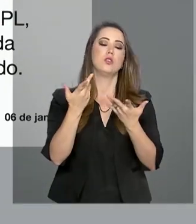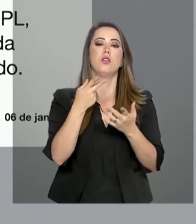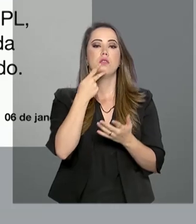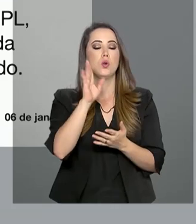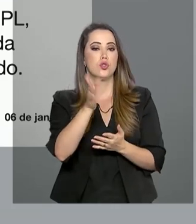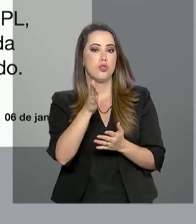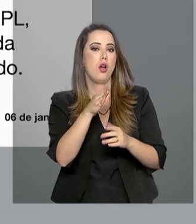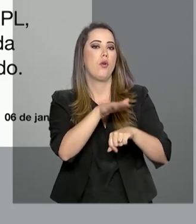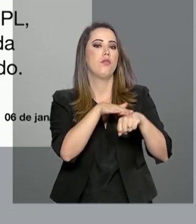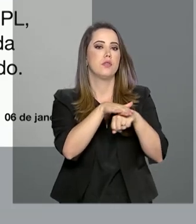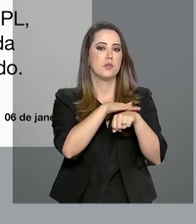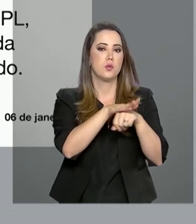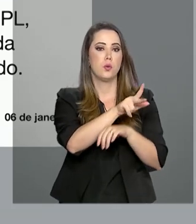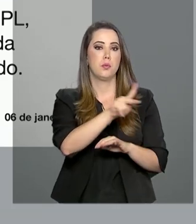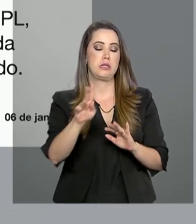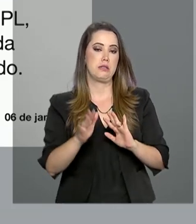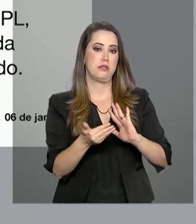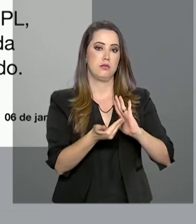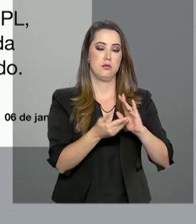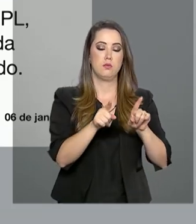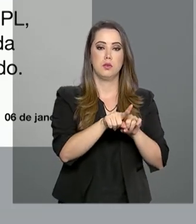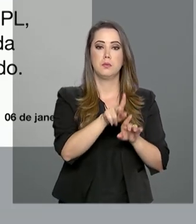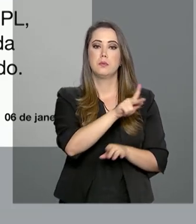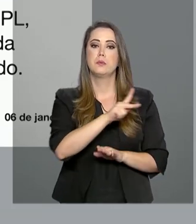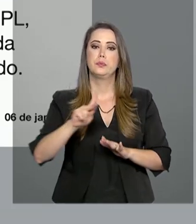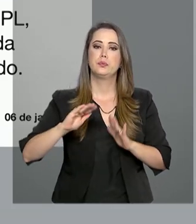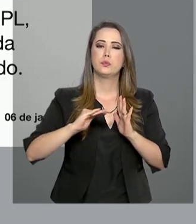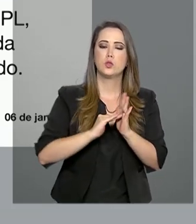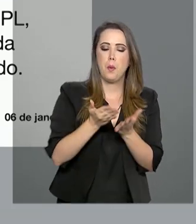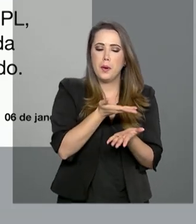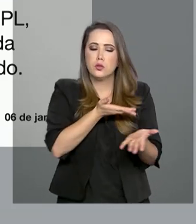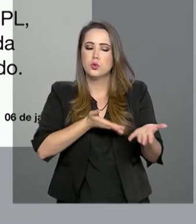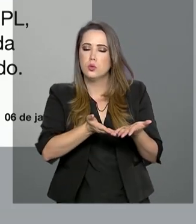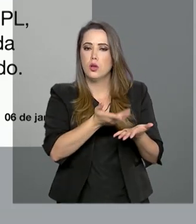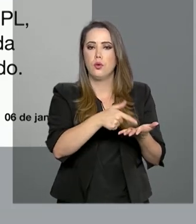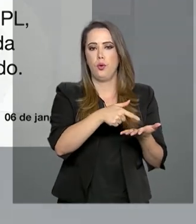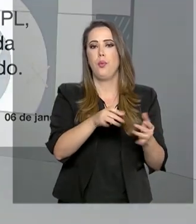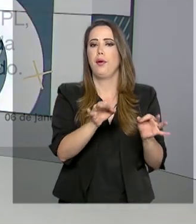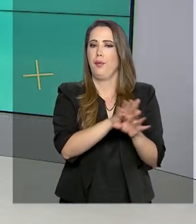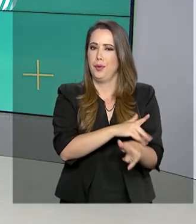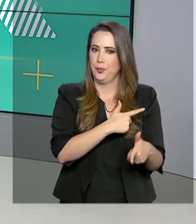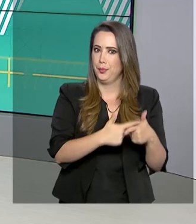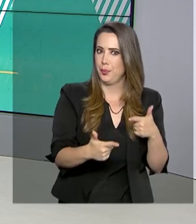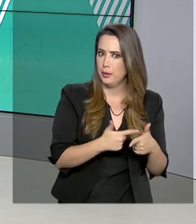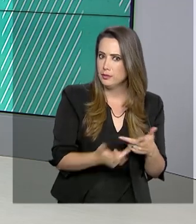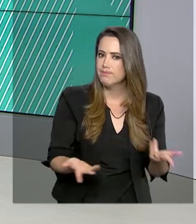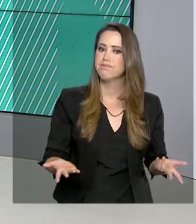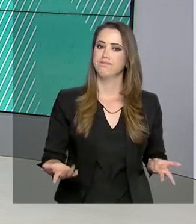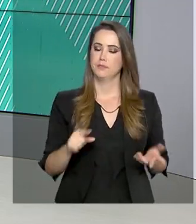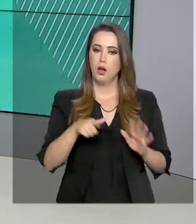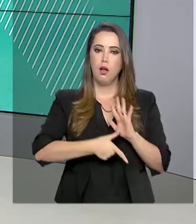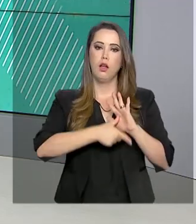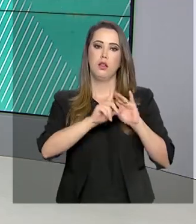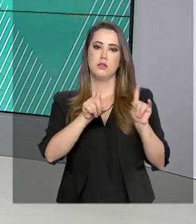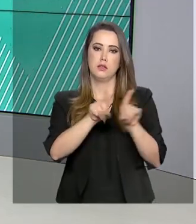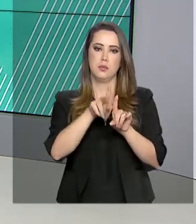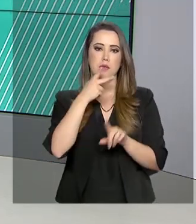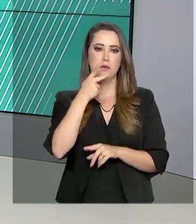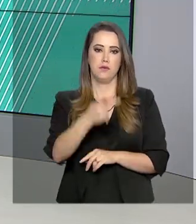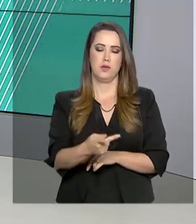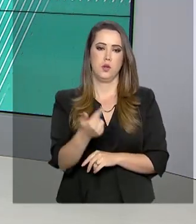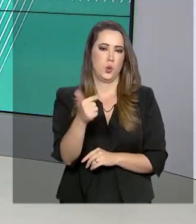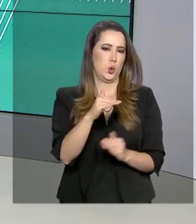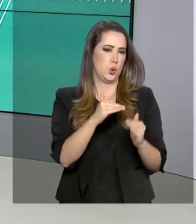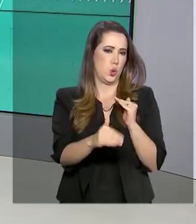presidentes da Câmara e do Senado para articular uma solução para o impasse. Mais cedo, também pelas redes sociais, ele afirmou